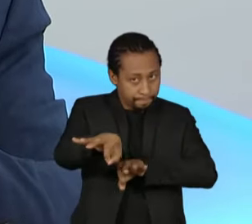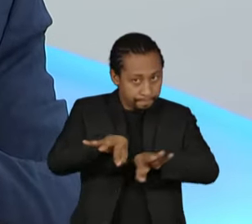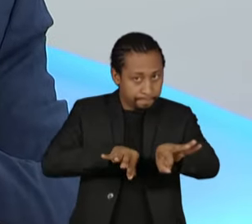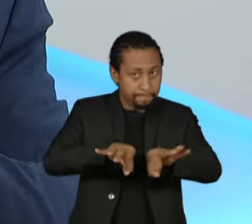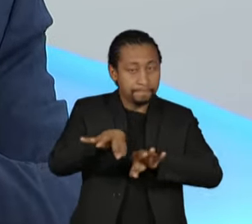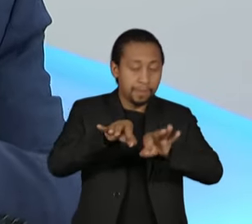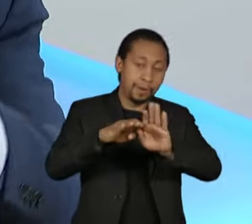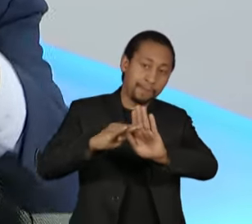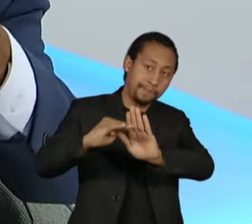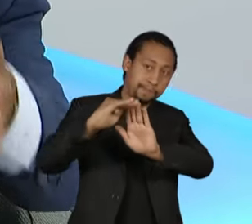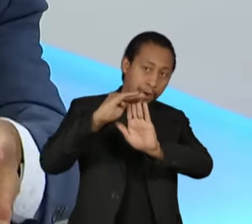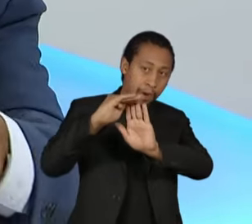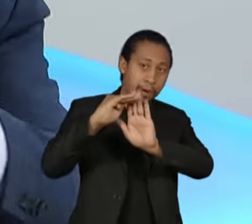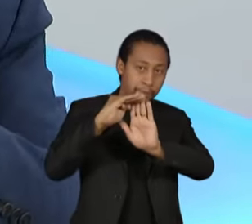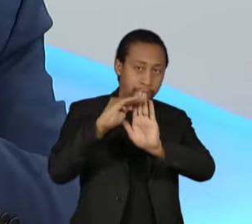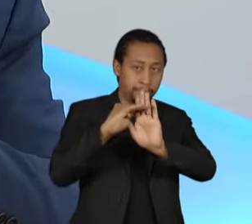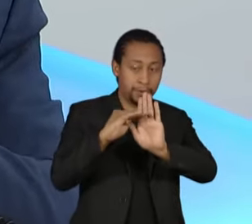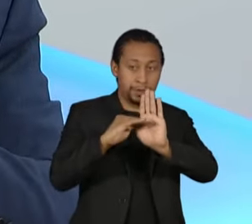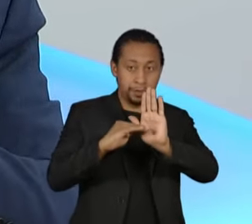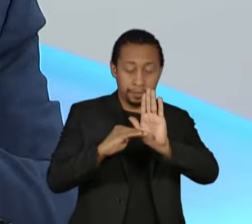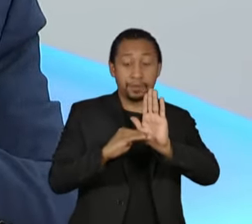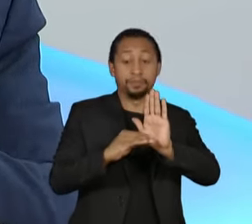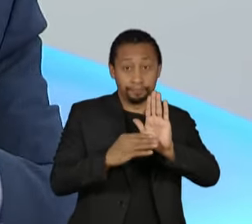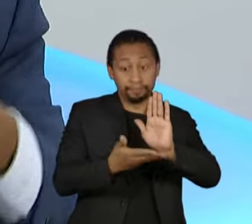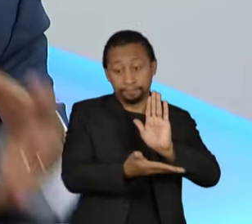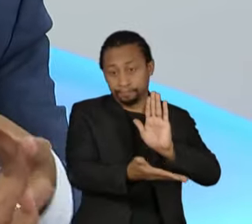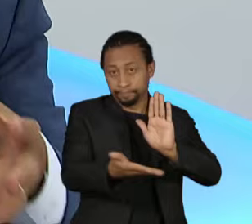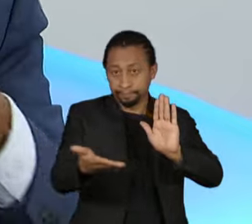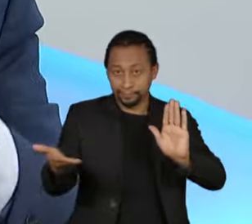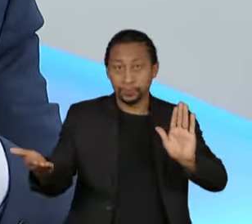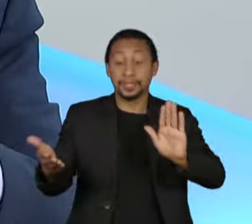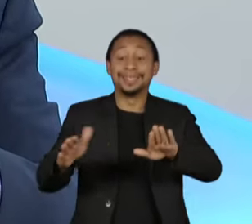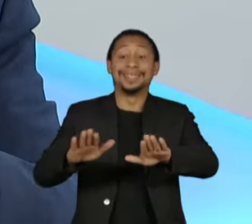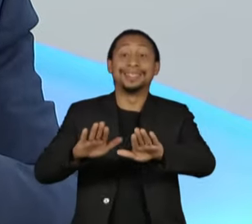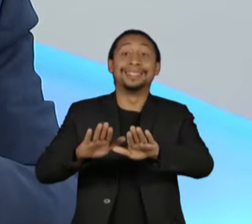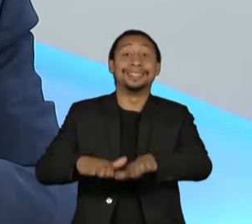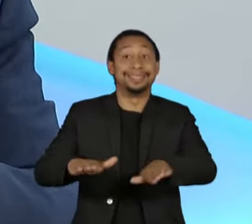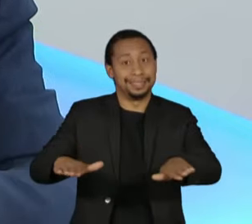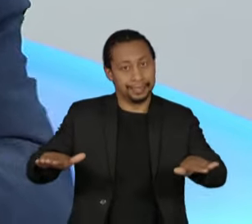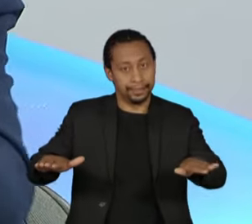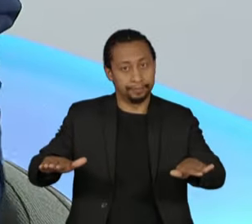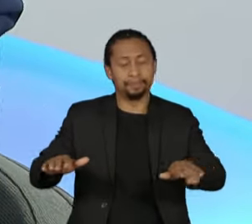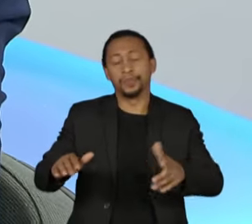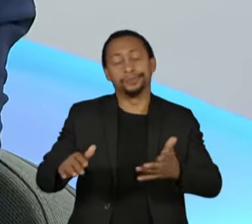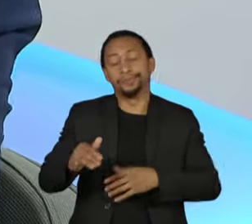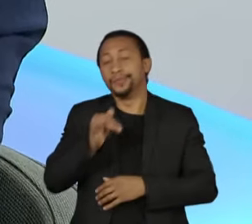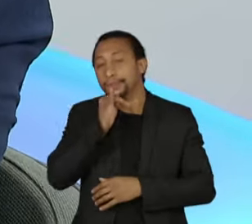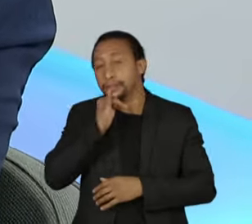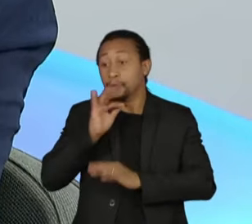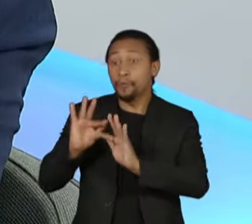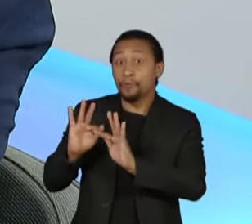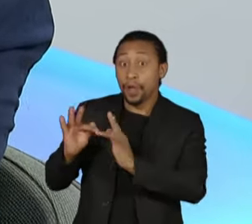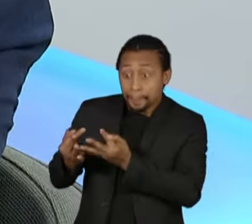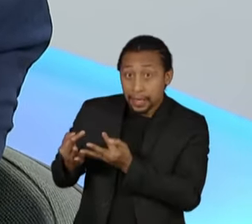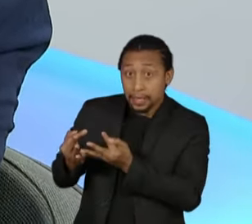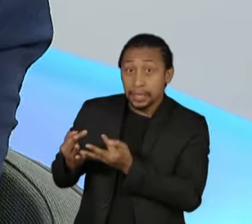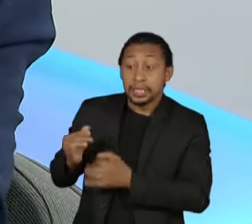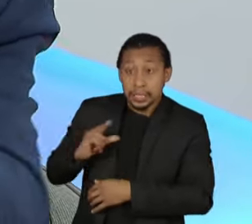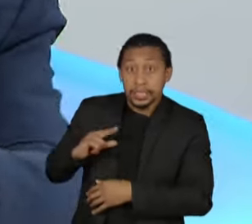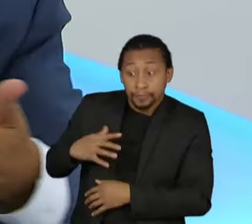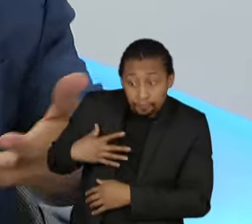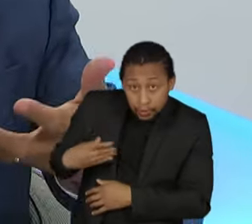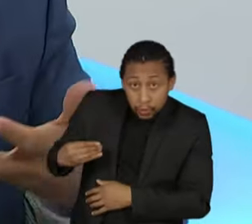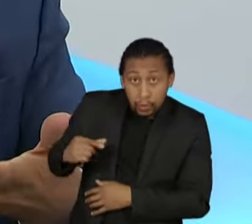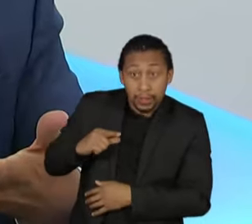critério que é a criança. Ou seja, a família que tem criança tem uma despesa diferente